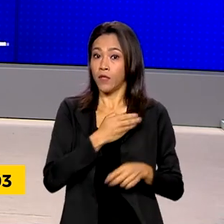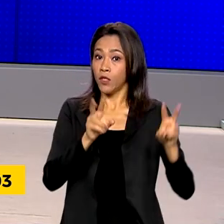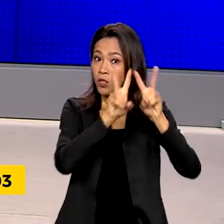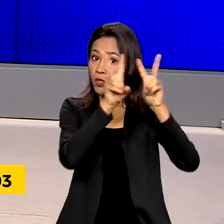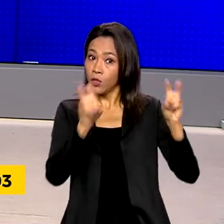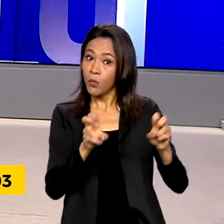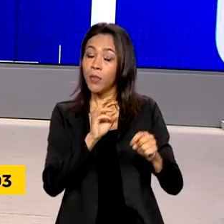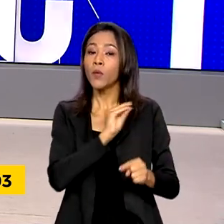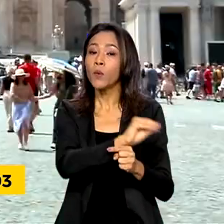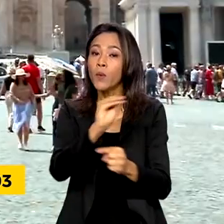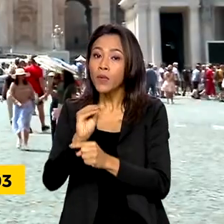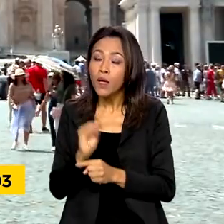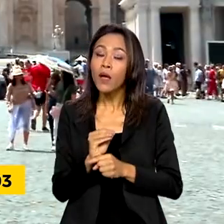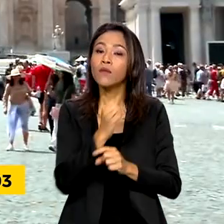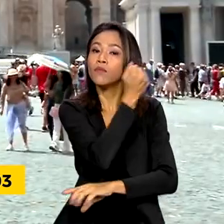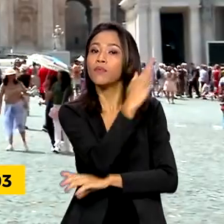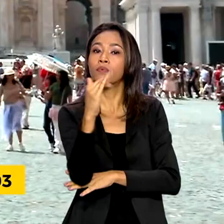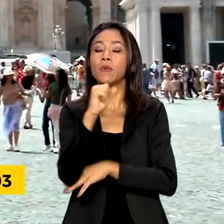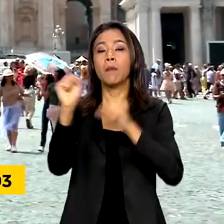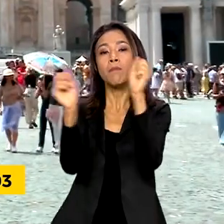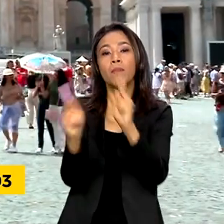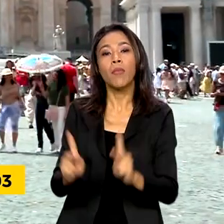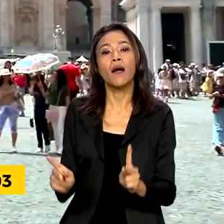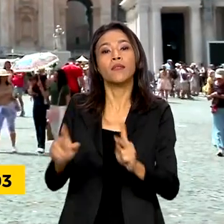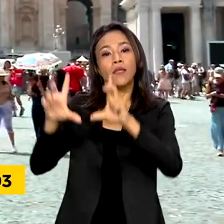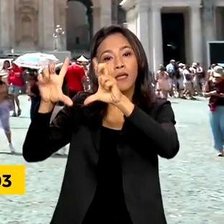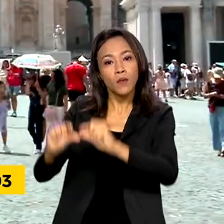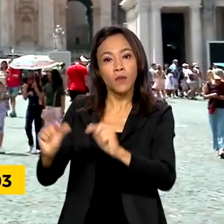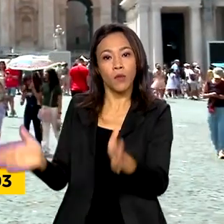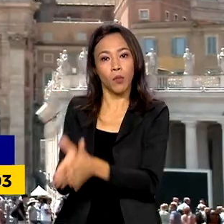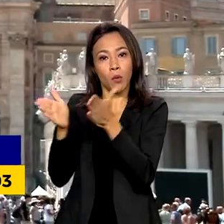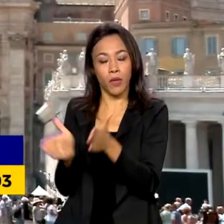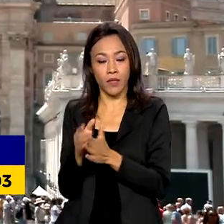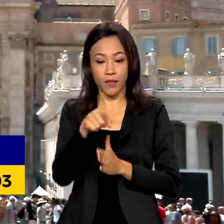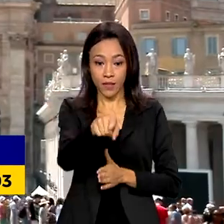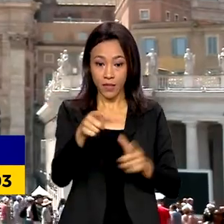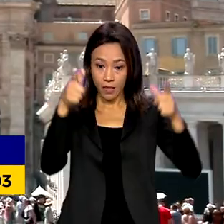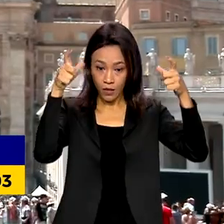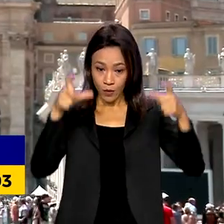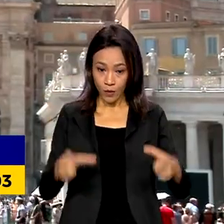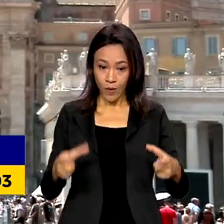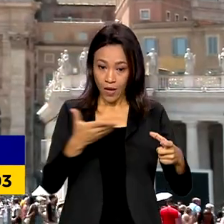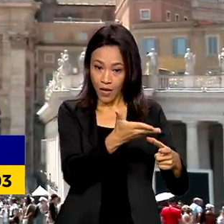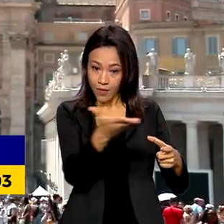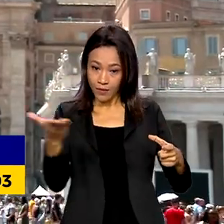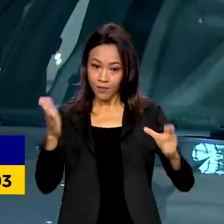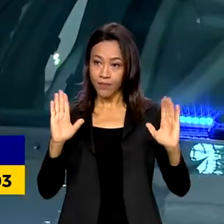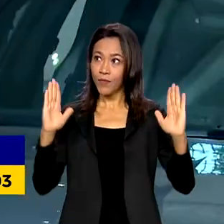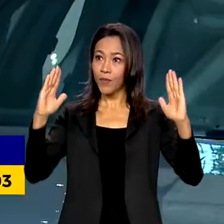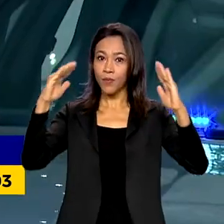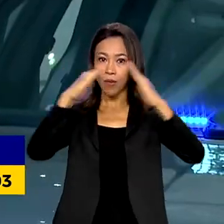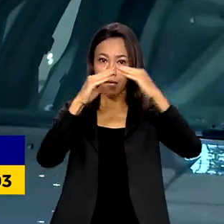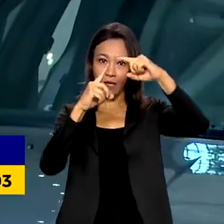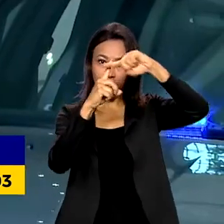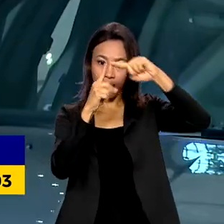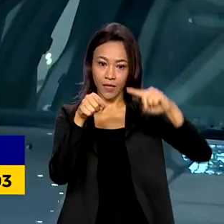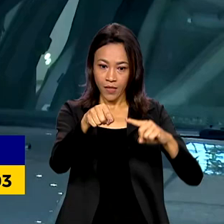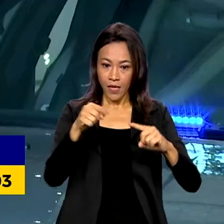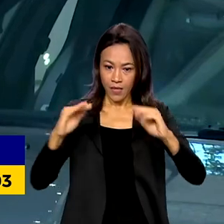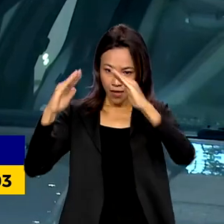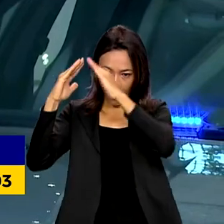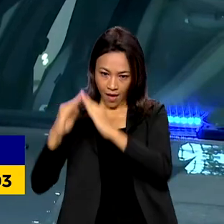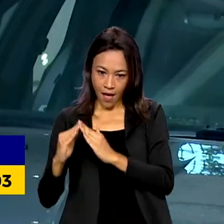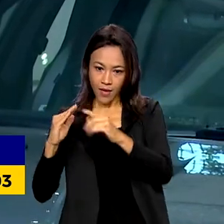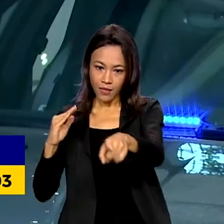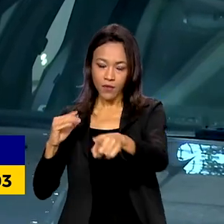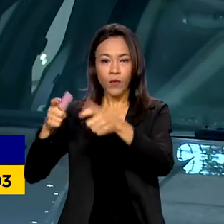da pobreza. Localizado dentro do Vaticano, ao lado da Basílica de São Pedro, a Casa de Santa Marta